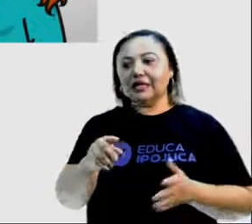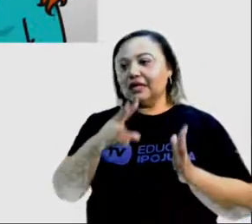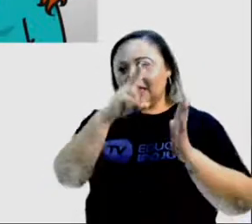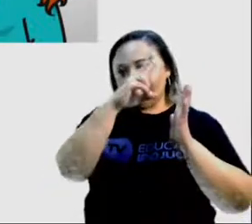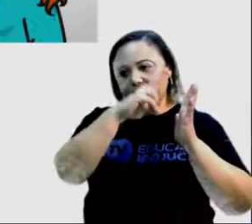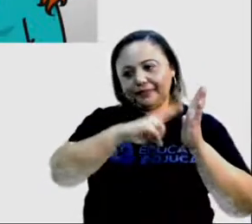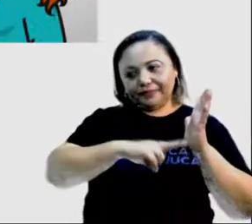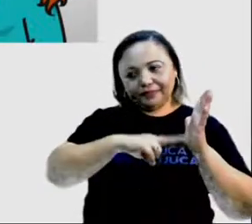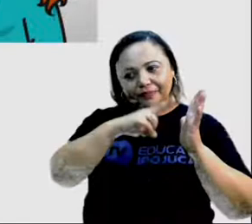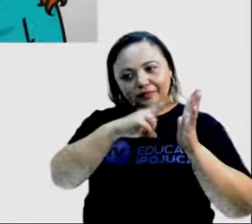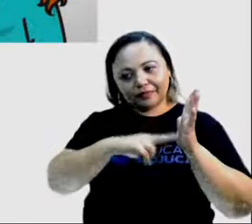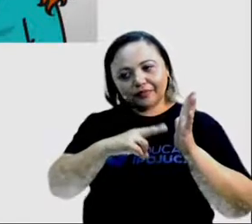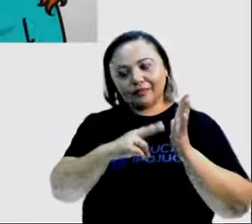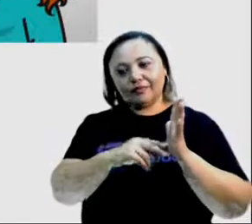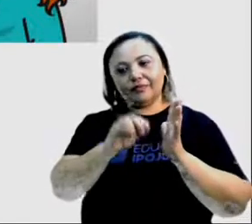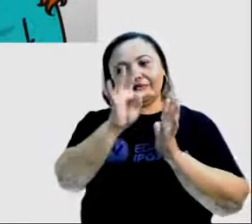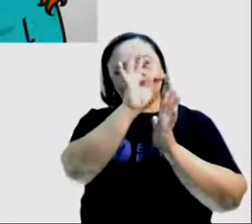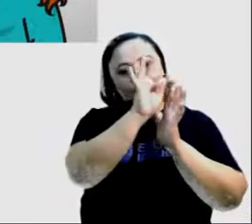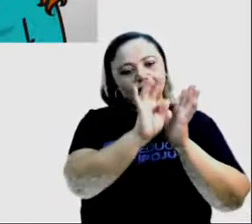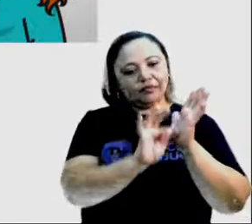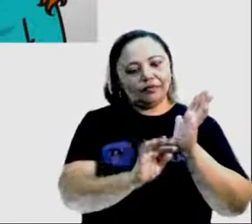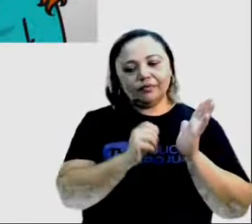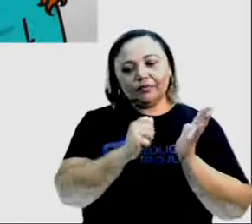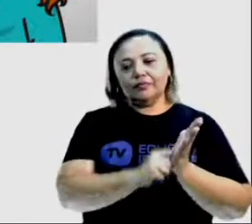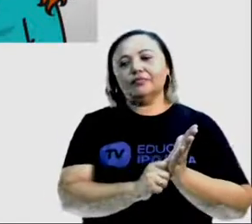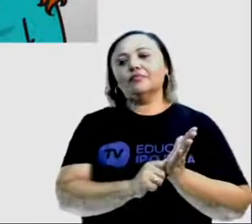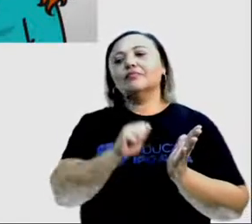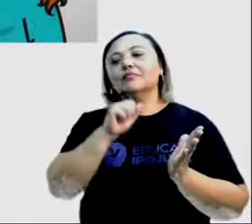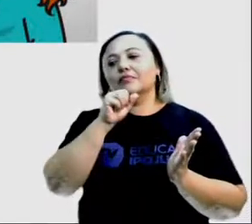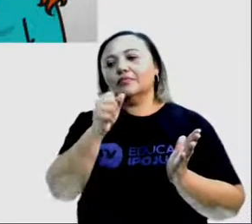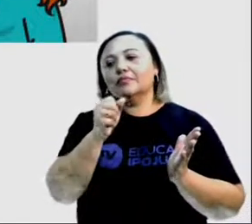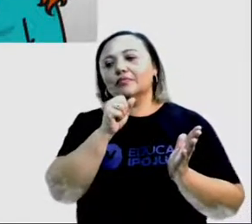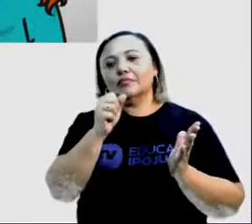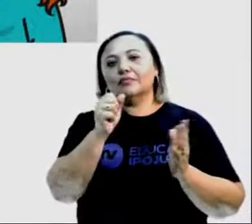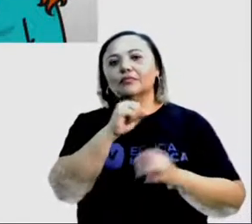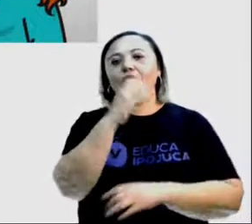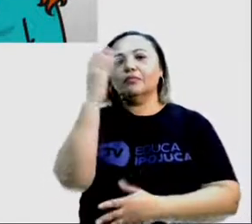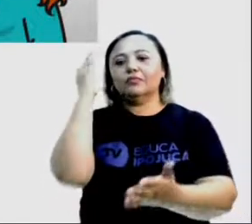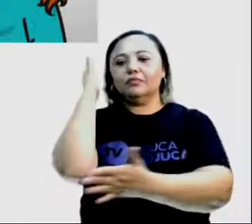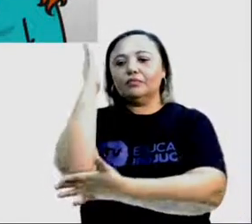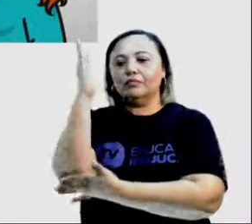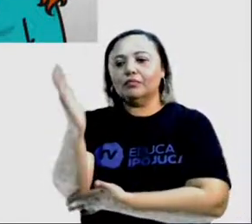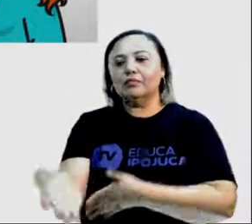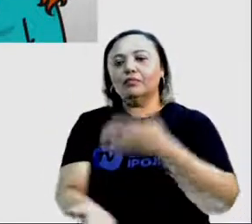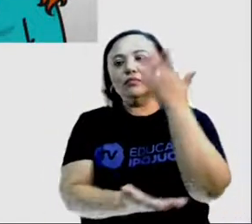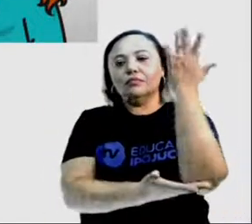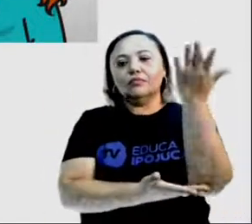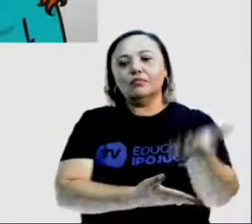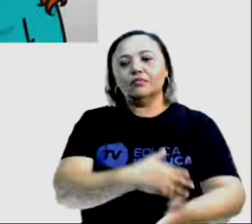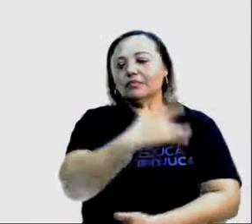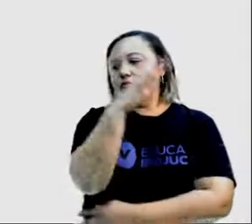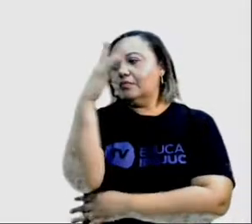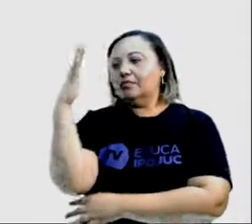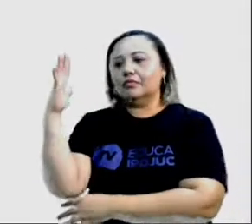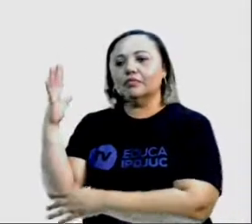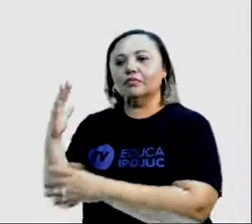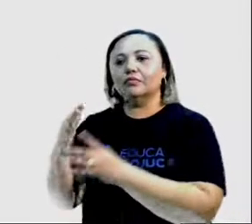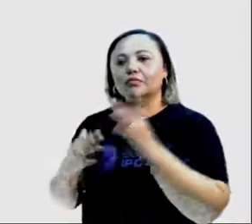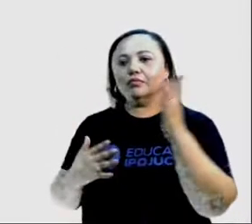Vamos ler um trecho de uma reportagem sobre o desmatamento na Amazônia. Observem bem.